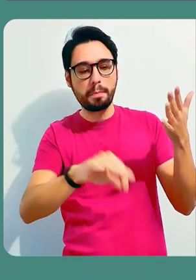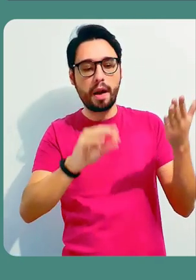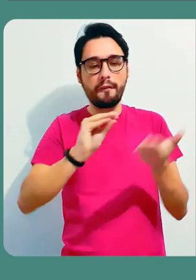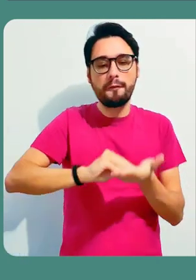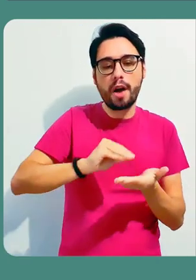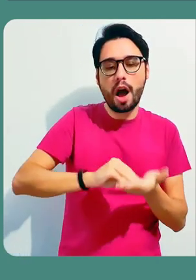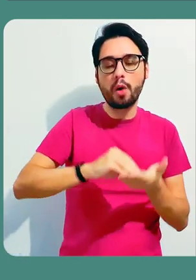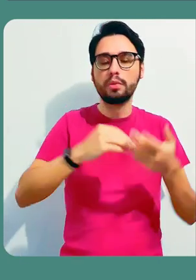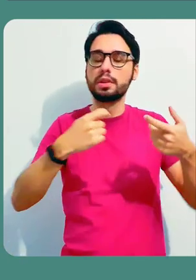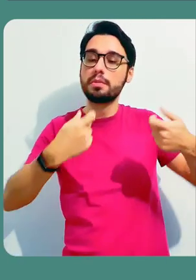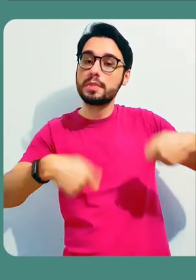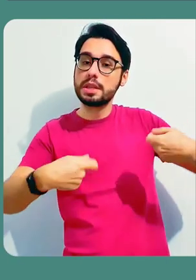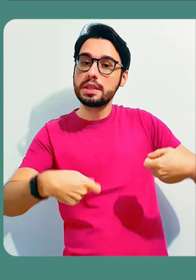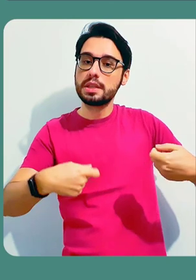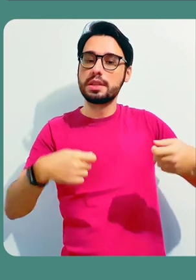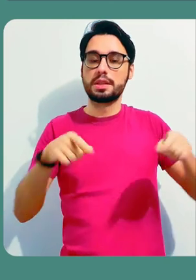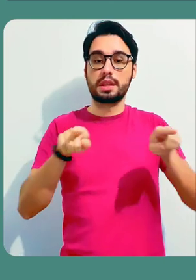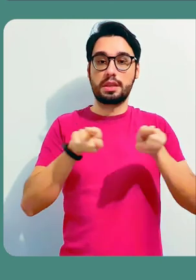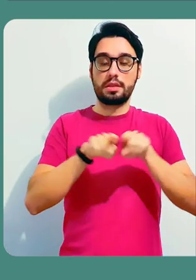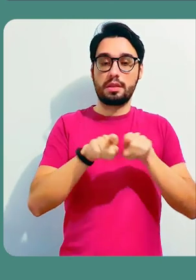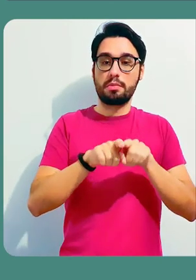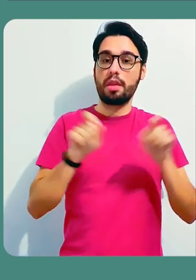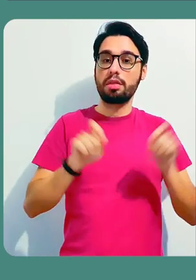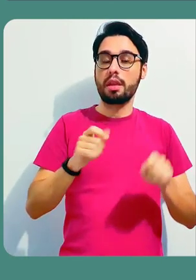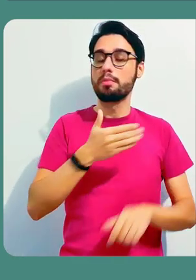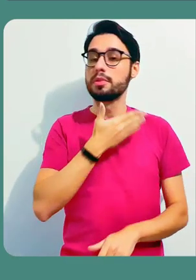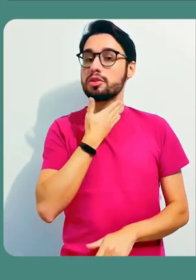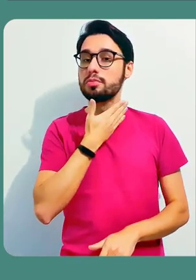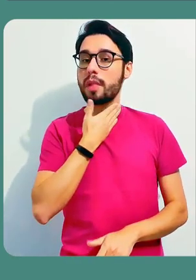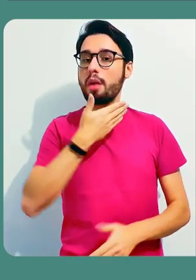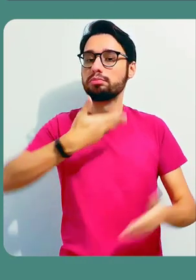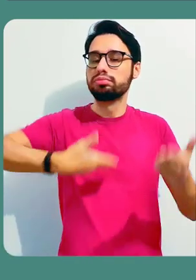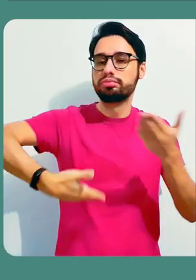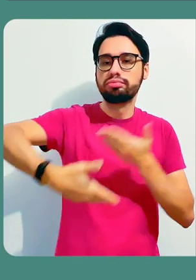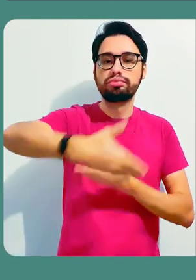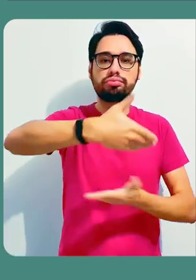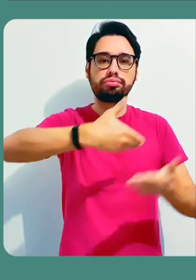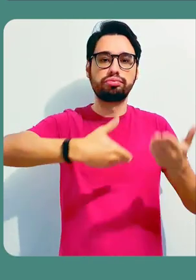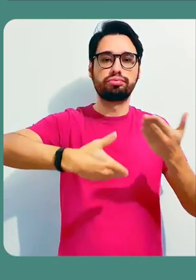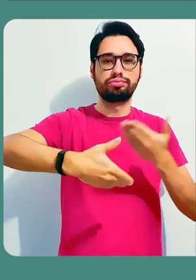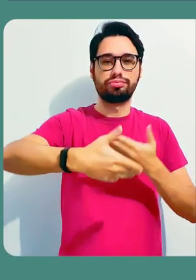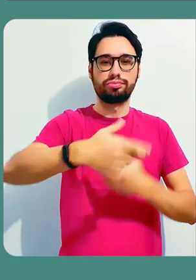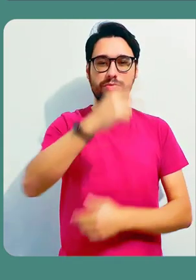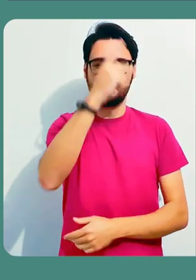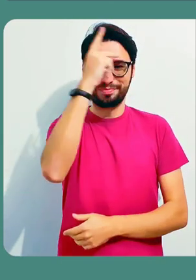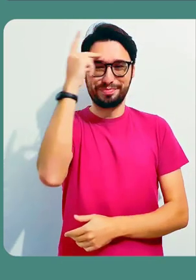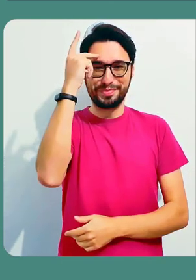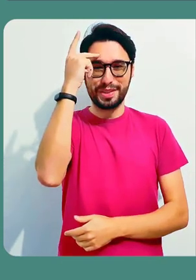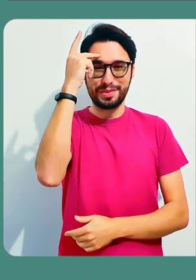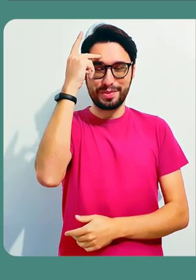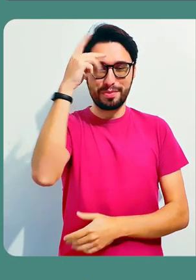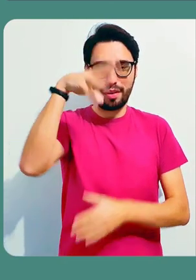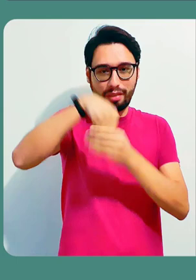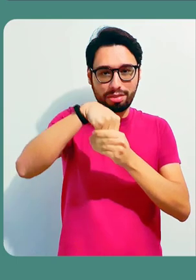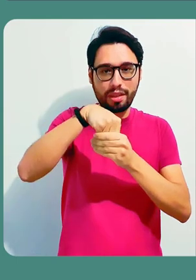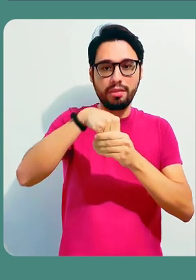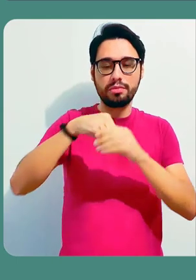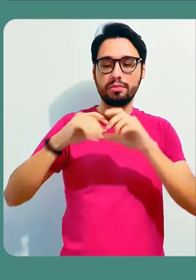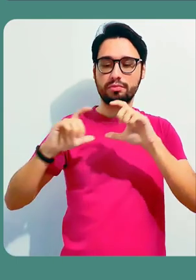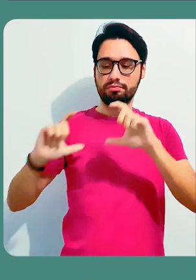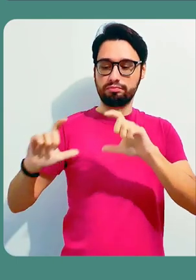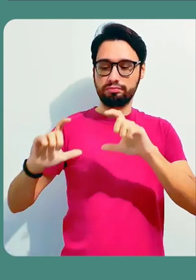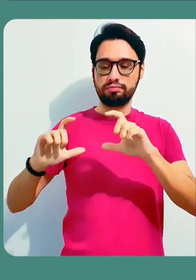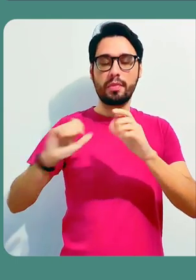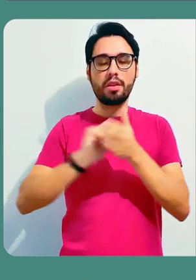uma lista de ações que devem ser realizadas e, abaixo, ainda abre um chat onde